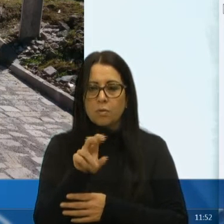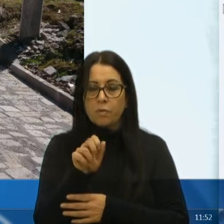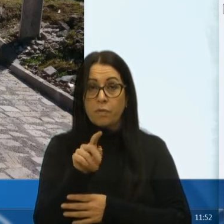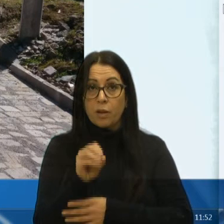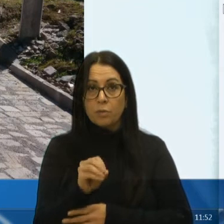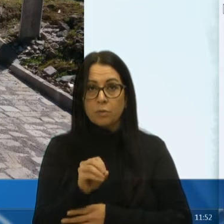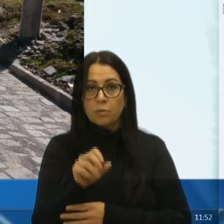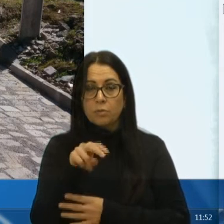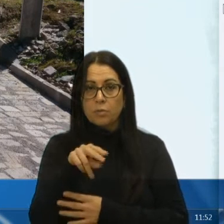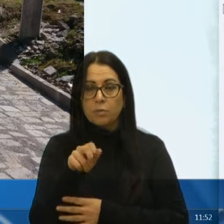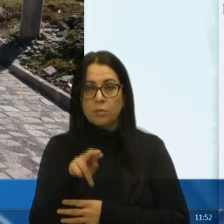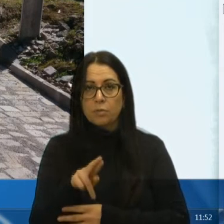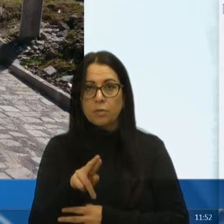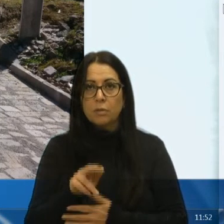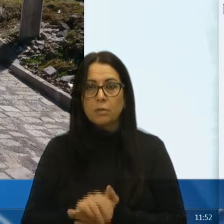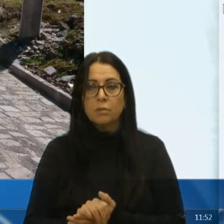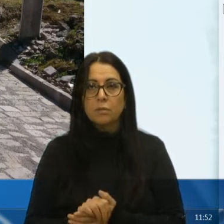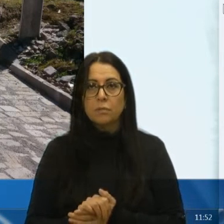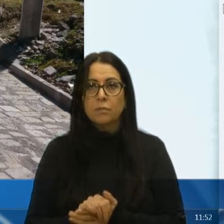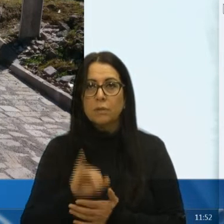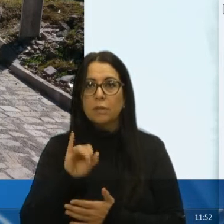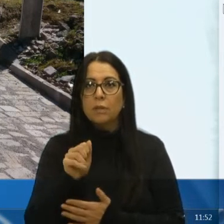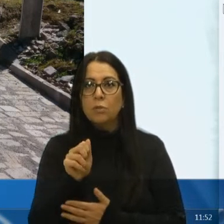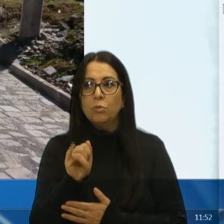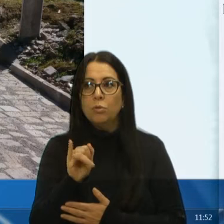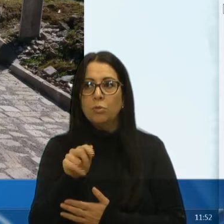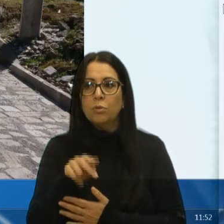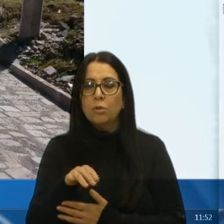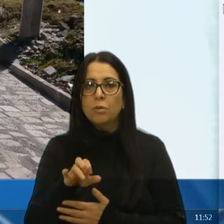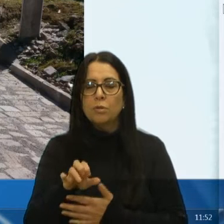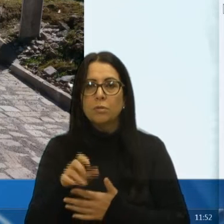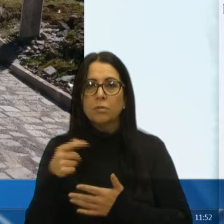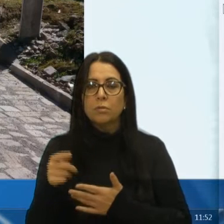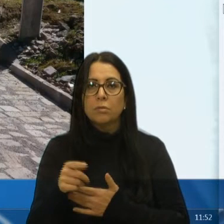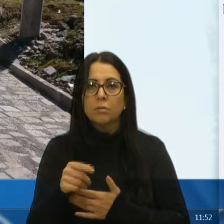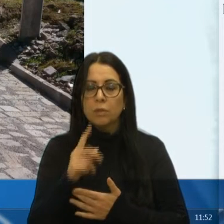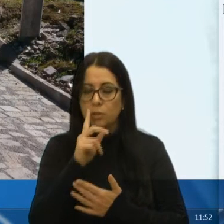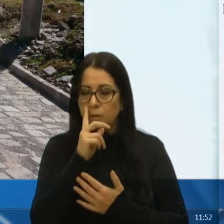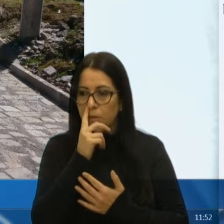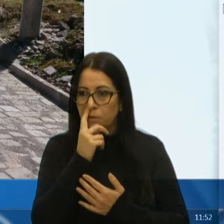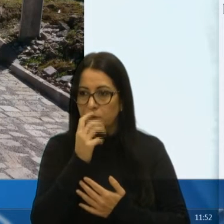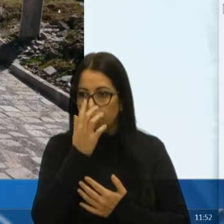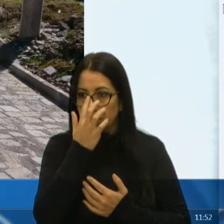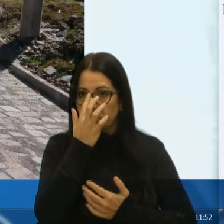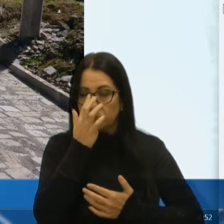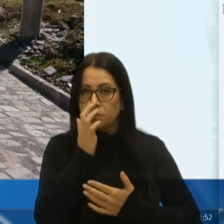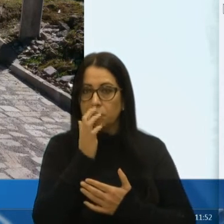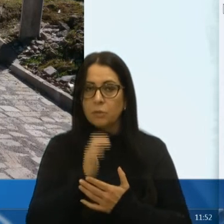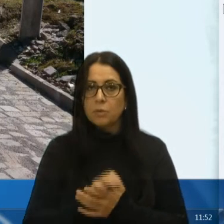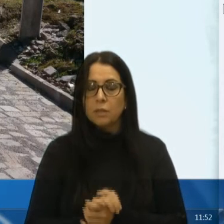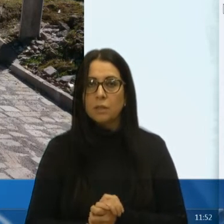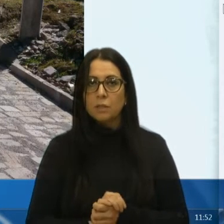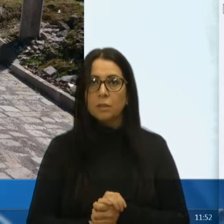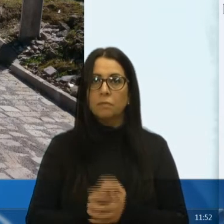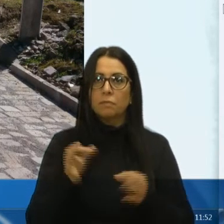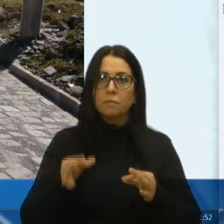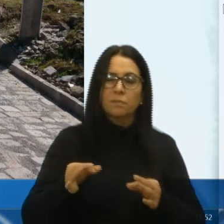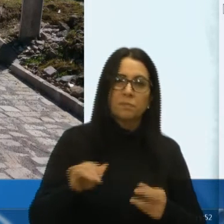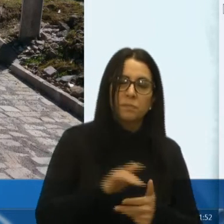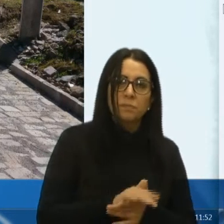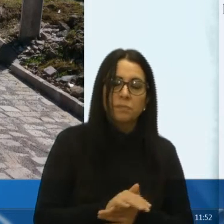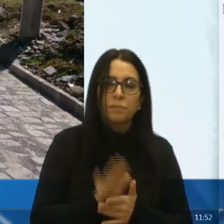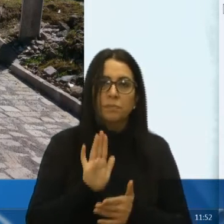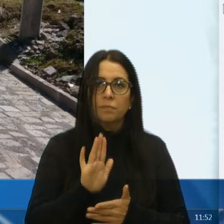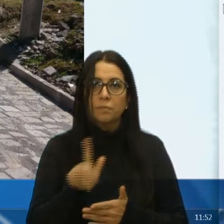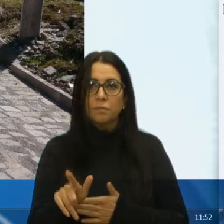Gaze, e rua, Jaime, Gonçalves da Silva, então, essas três ruas, com certeza, vão